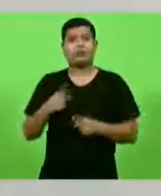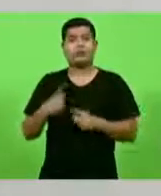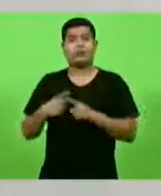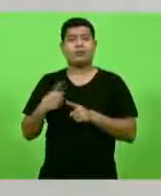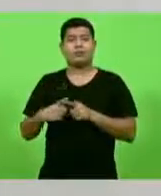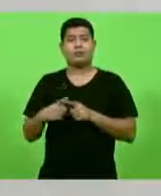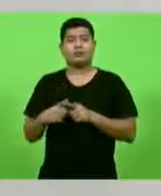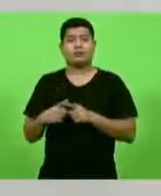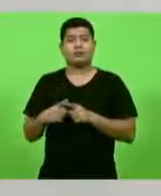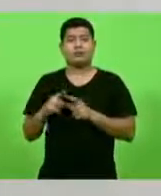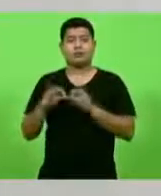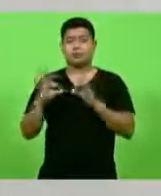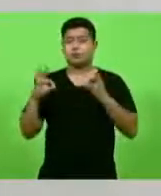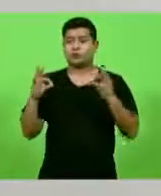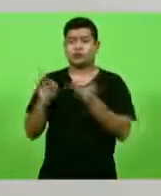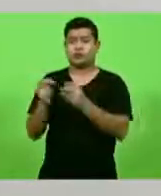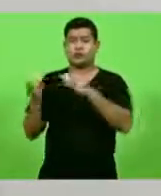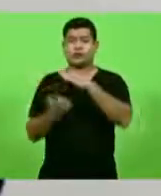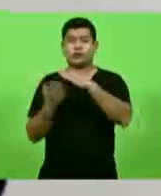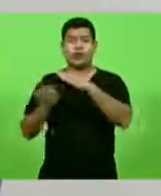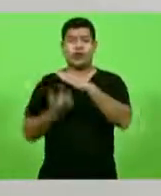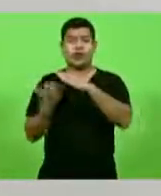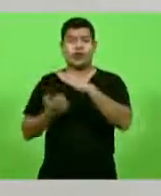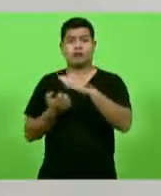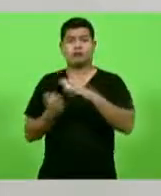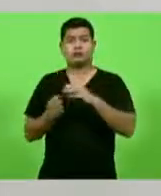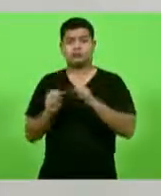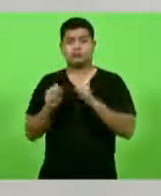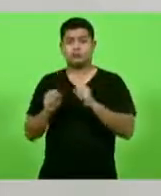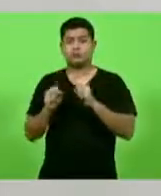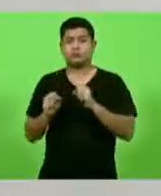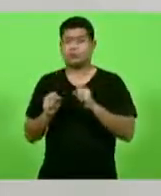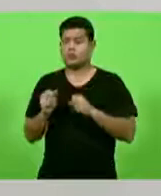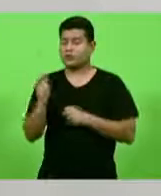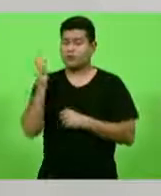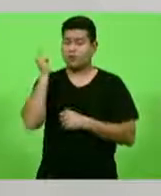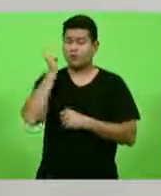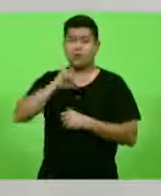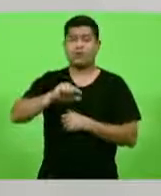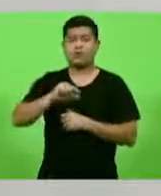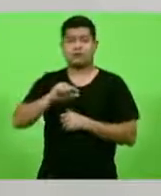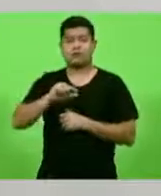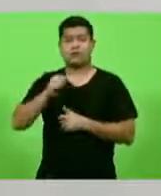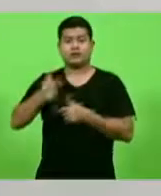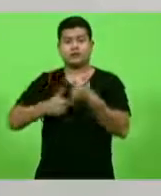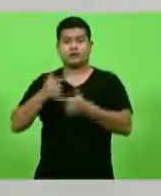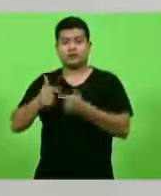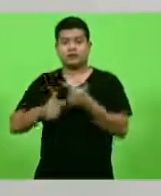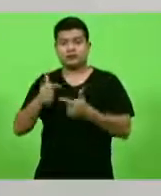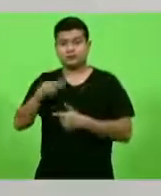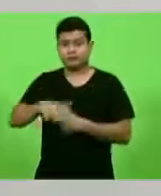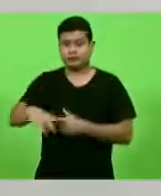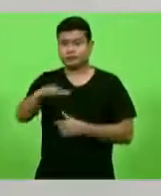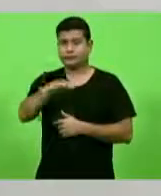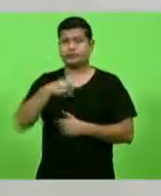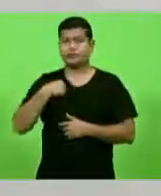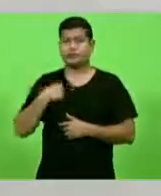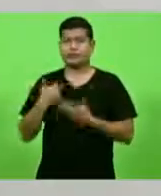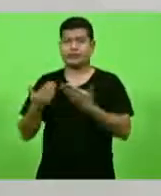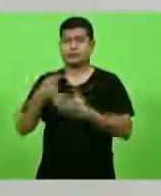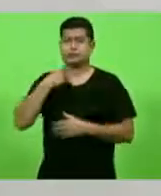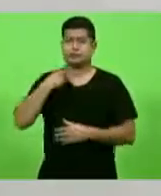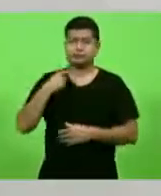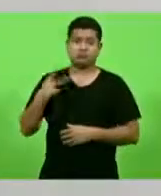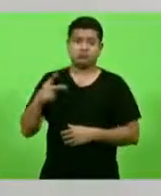credencia todas as empresas que podem, que têm a condição de exercer a função e basta eles querem. Eles